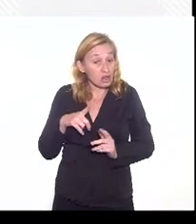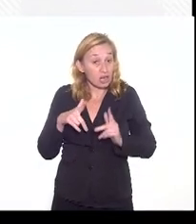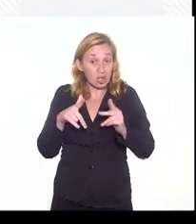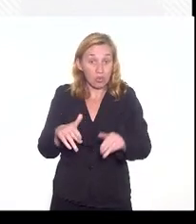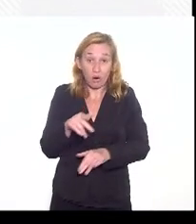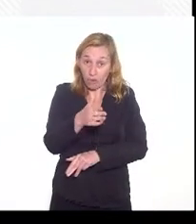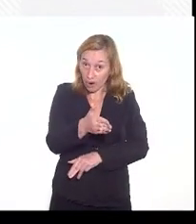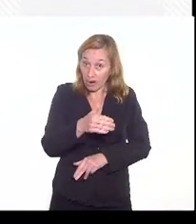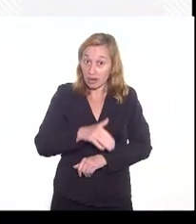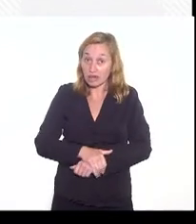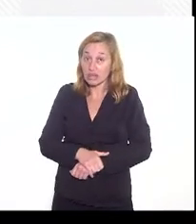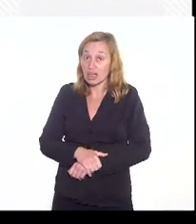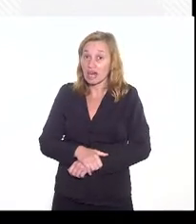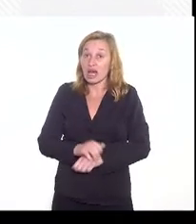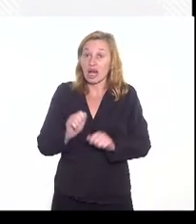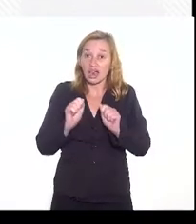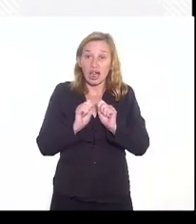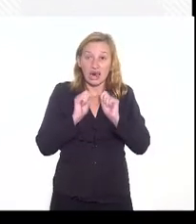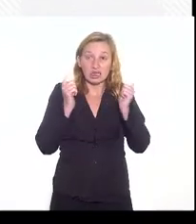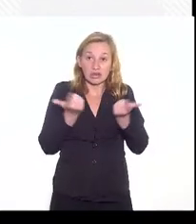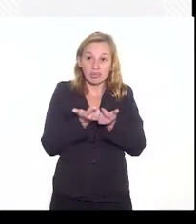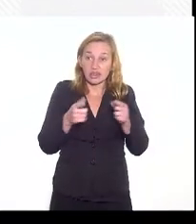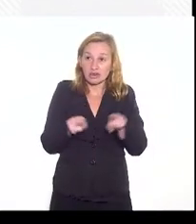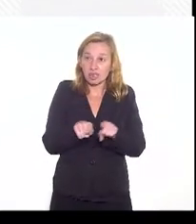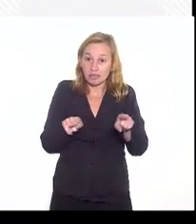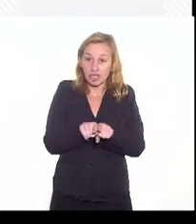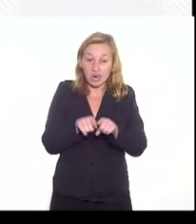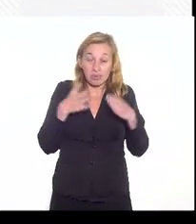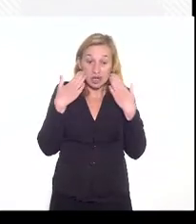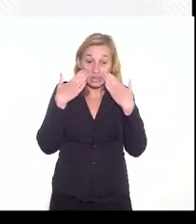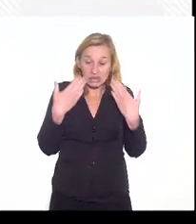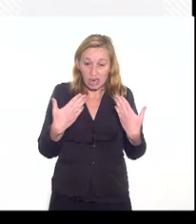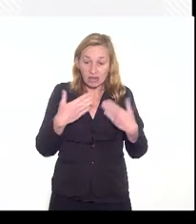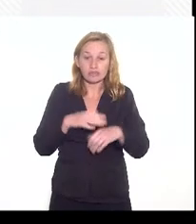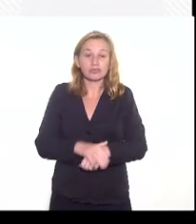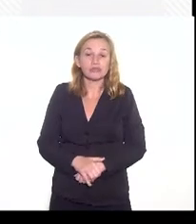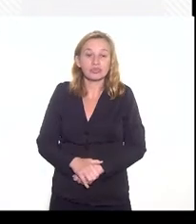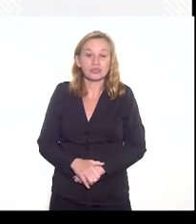a Assembleia também tem apresentado só em menos que existam já